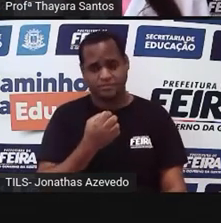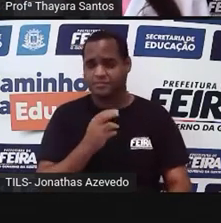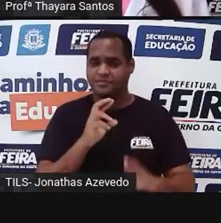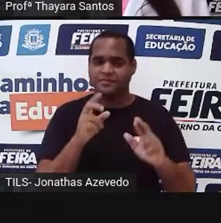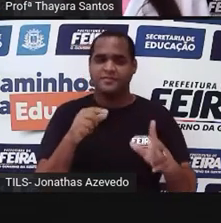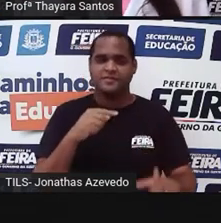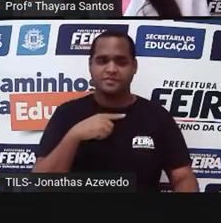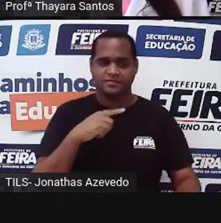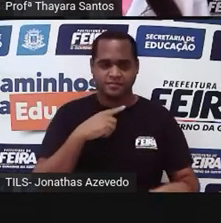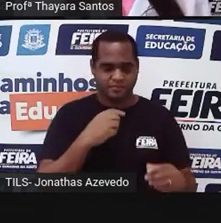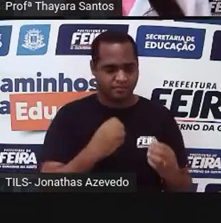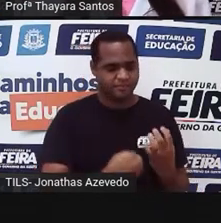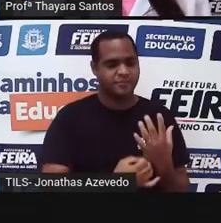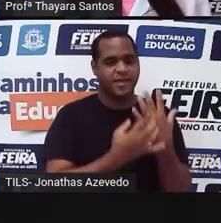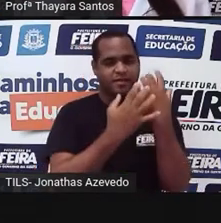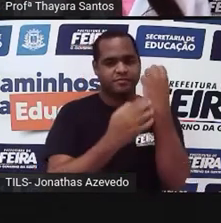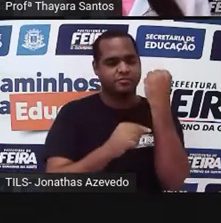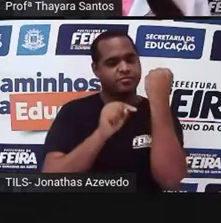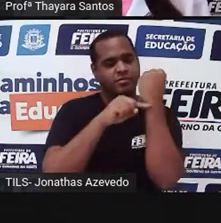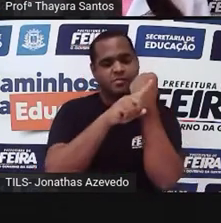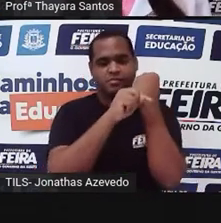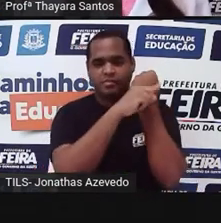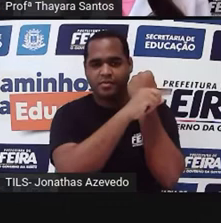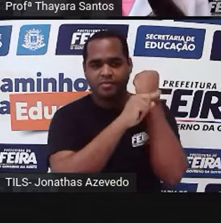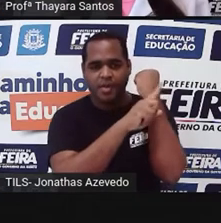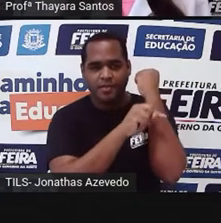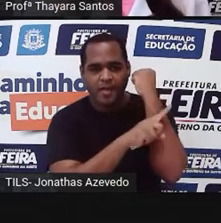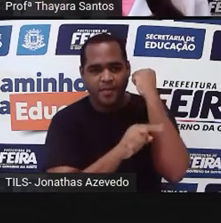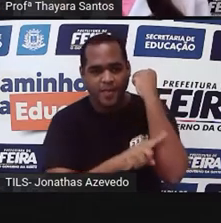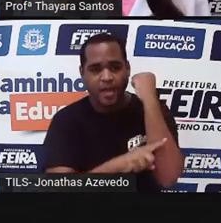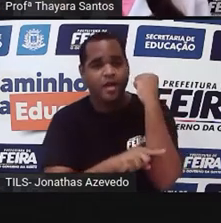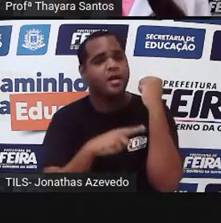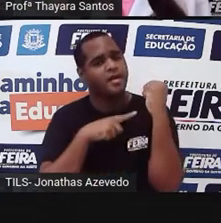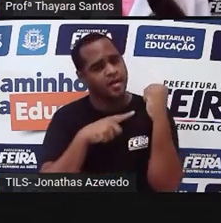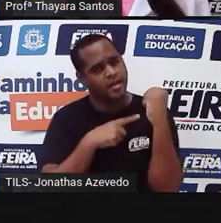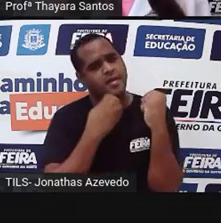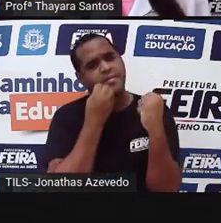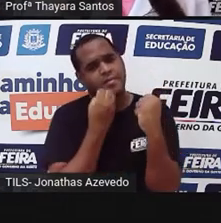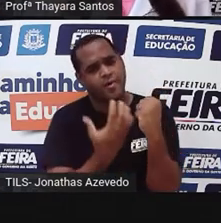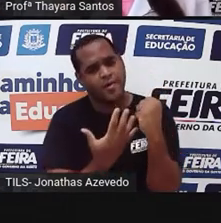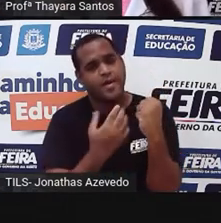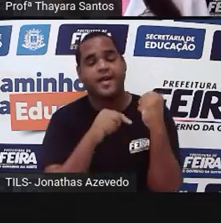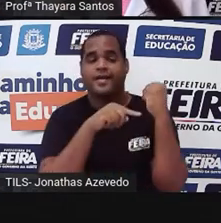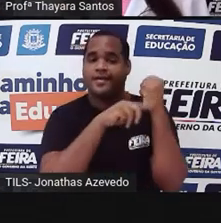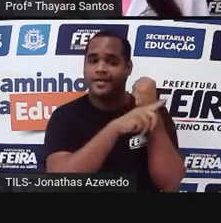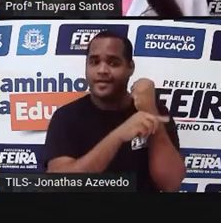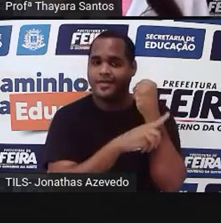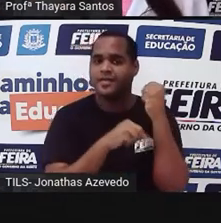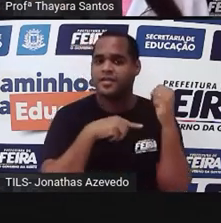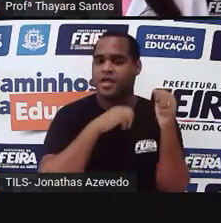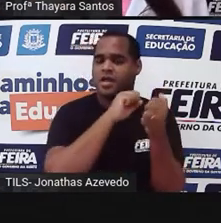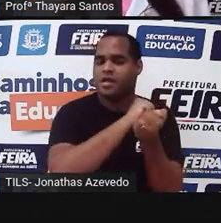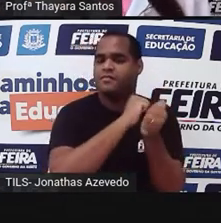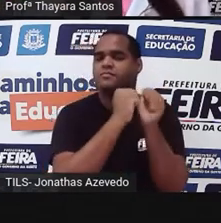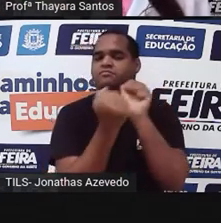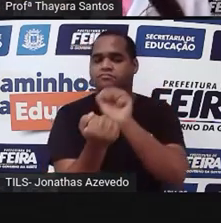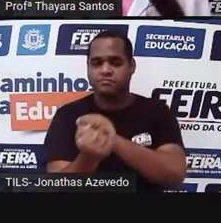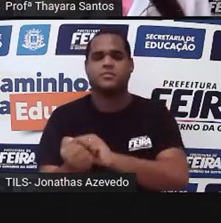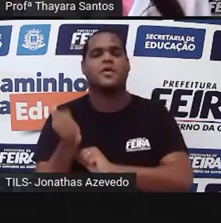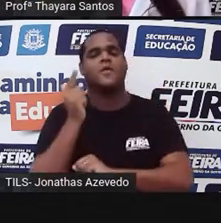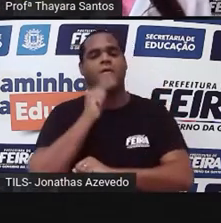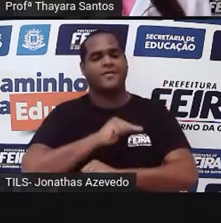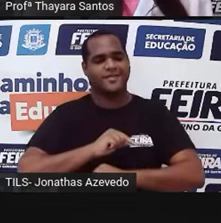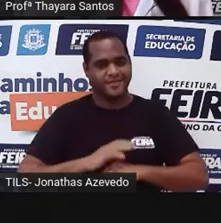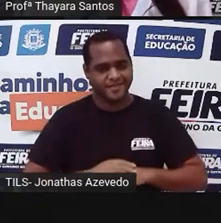Agora, se eu botar um cacto, será que é uma boa opção? A gente já sabe o é, por quê? Porque o cacto, ele tem uma adaptação que ele